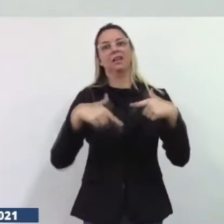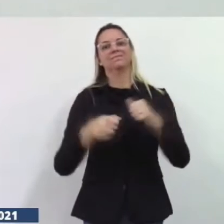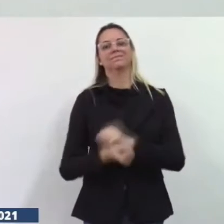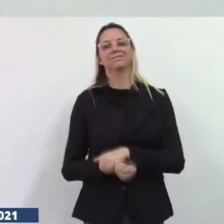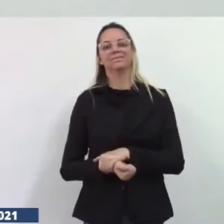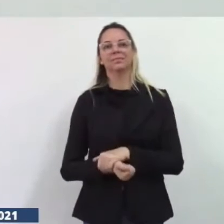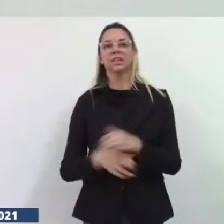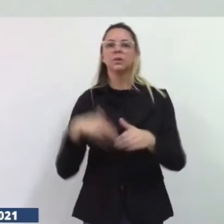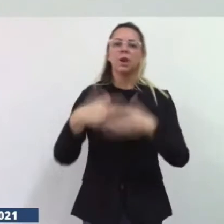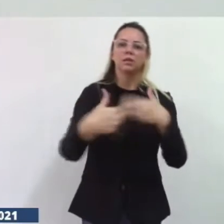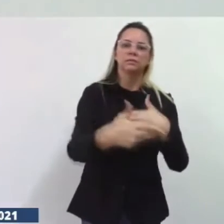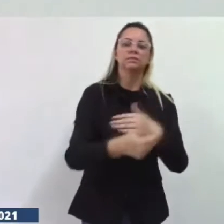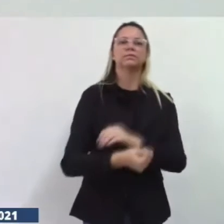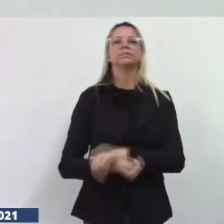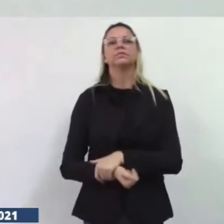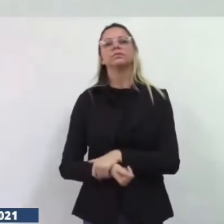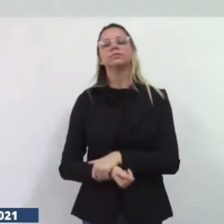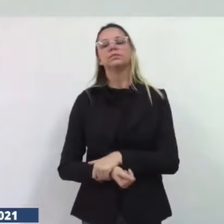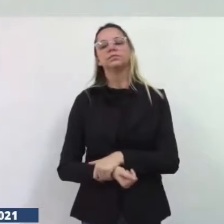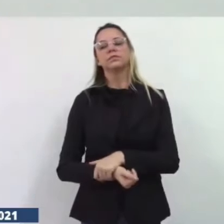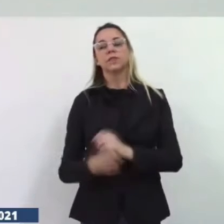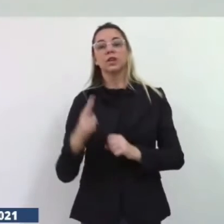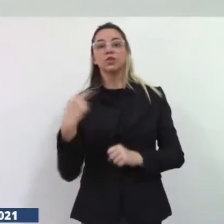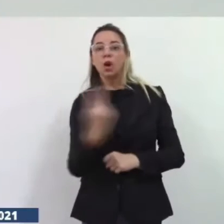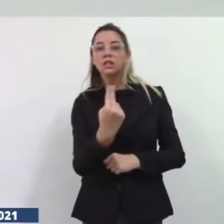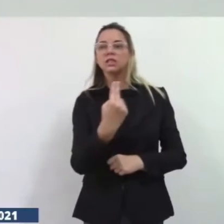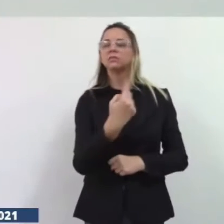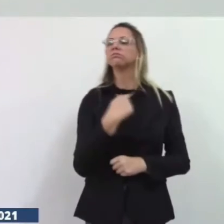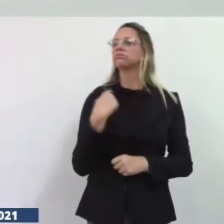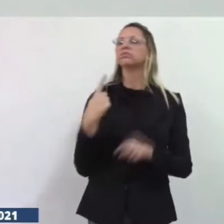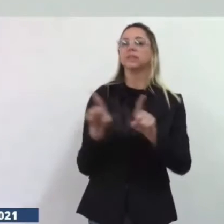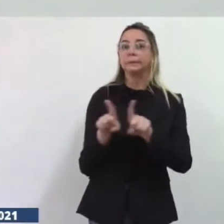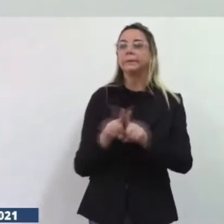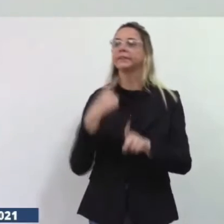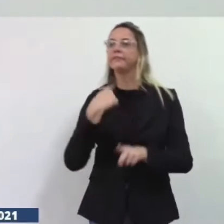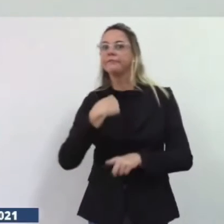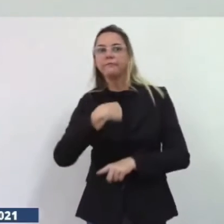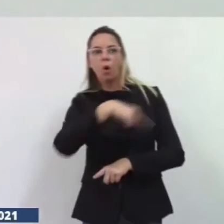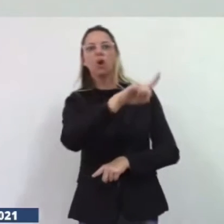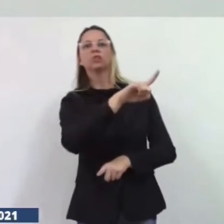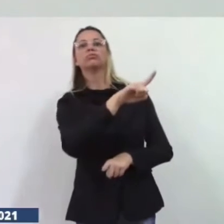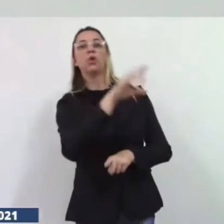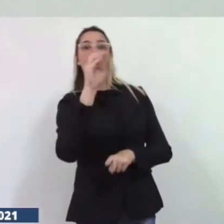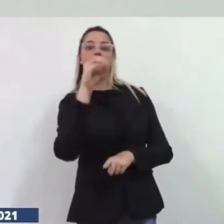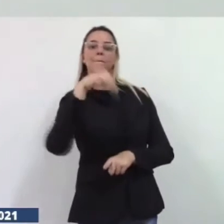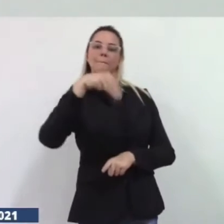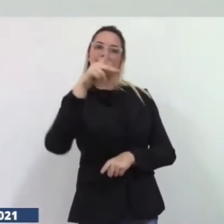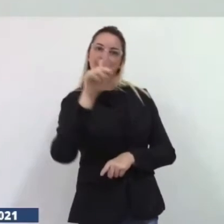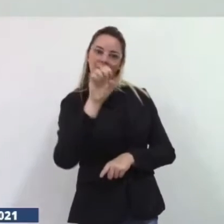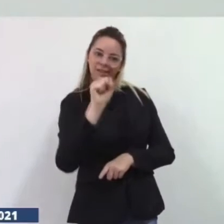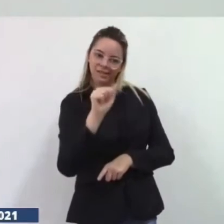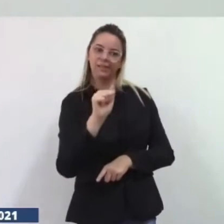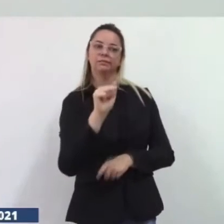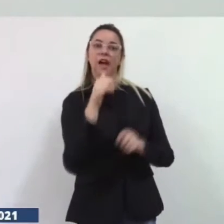fomos até a compesa para ver com a